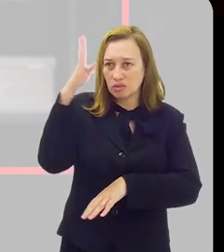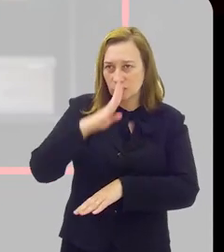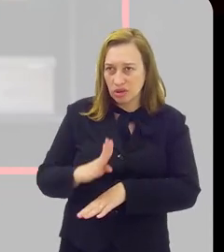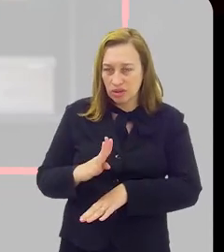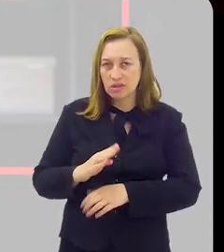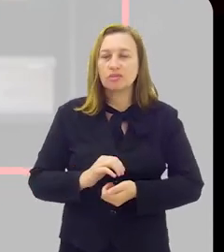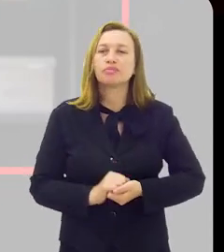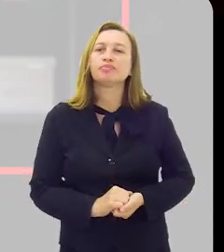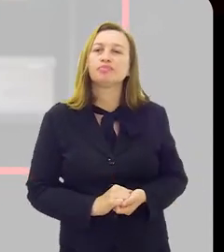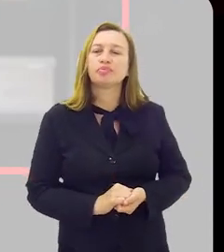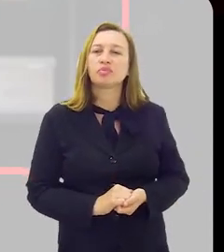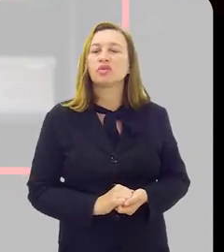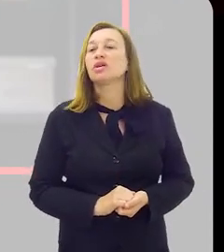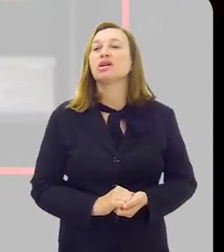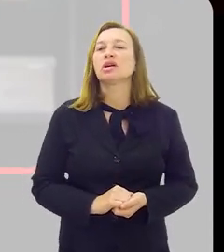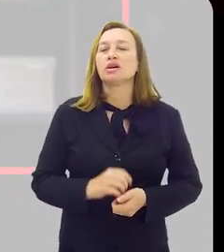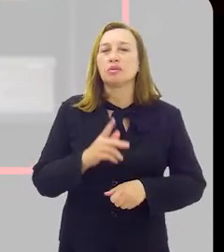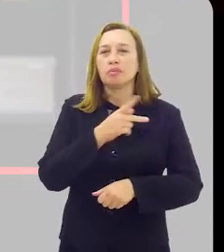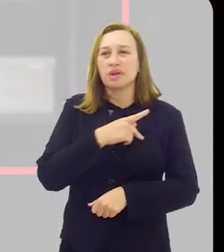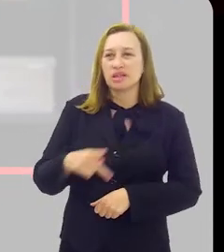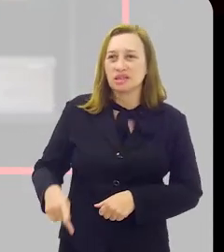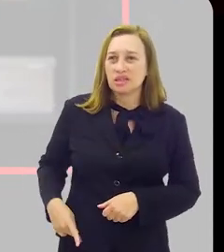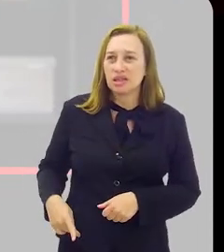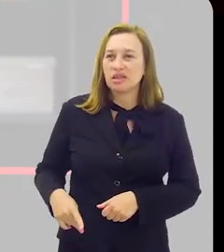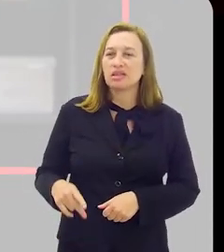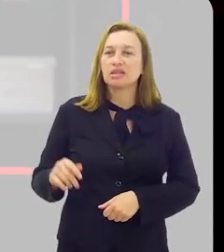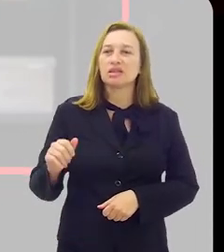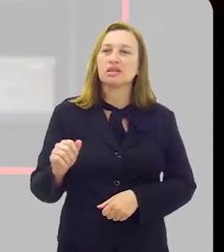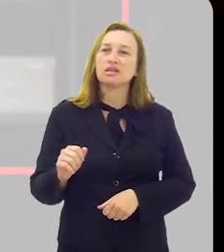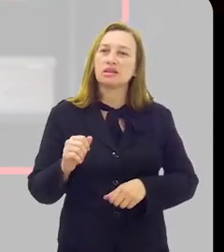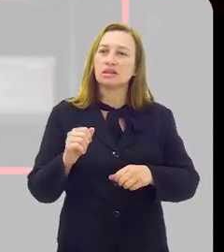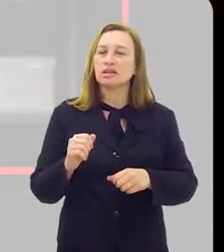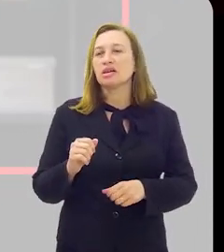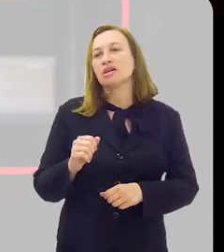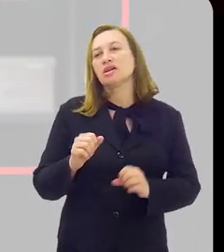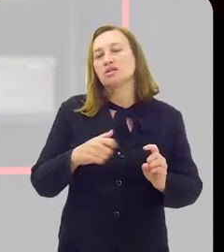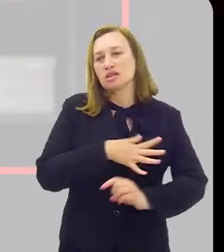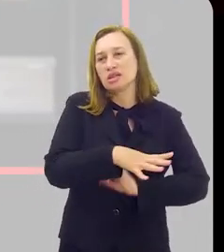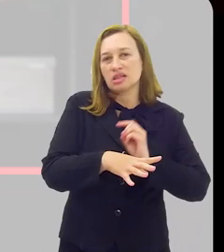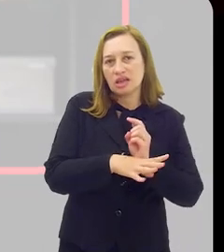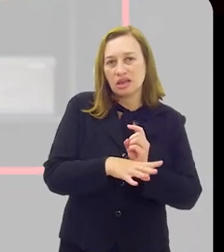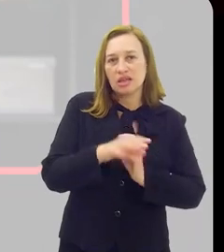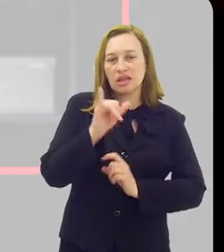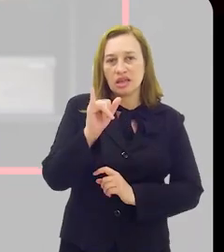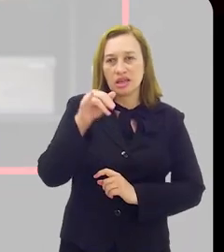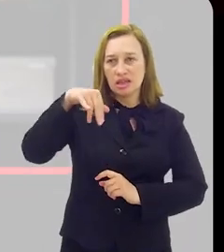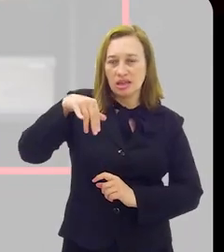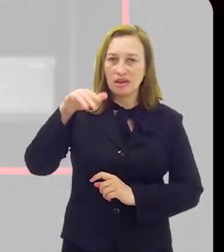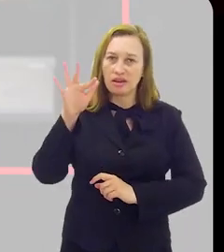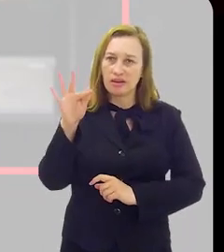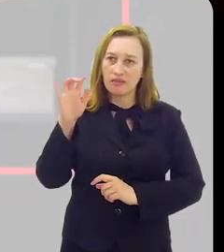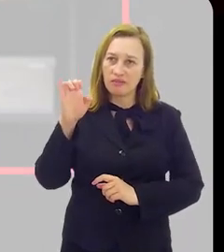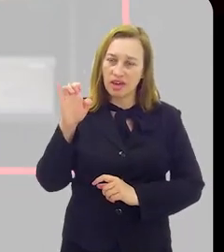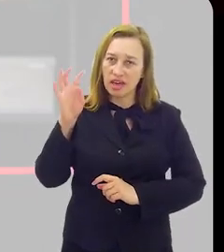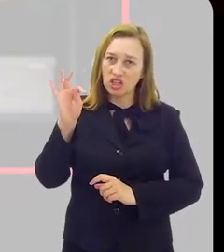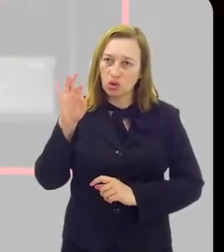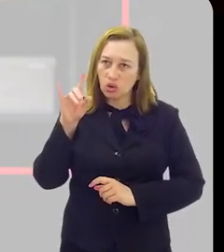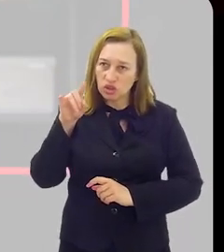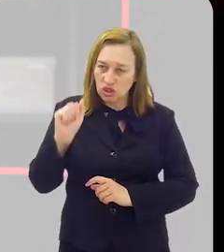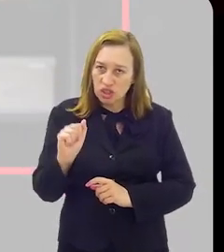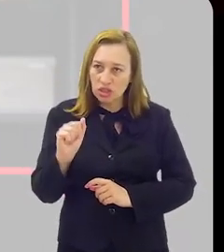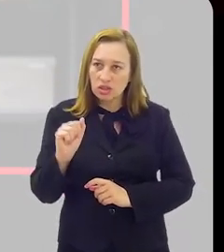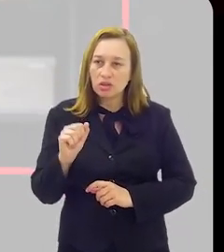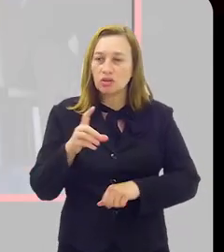Movimento Nacional pela Vacinação e com o presidente da Sociedade de Infectologia do Estado do Rio de Janeiro, doutor Rodrigo Lins.